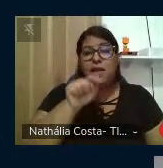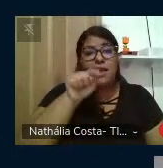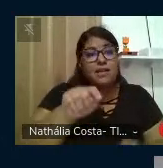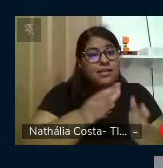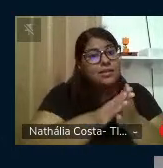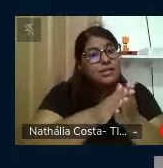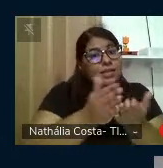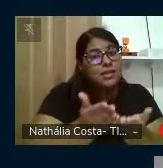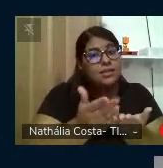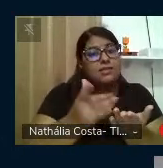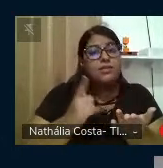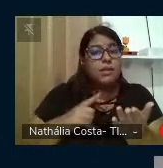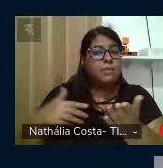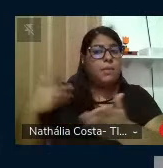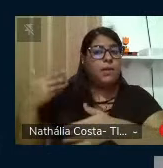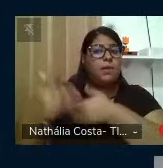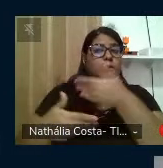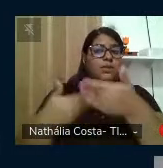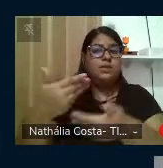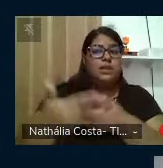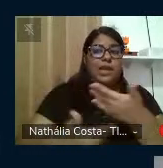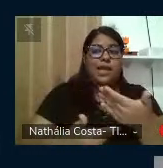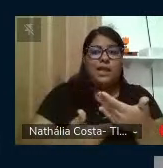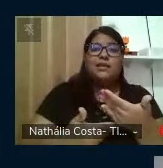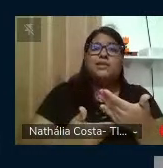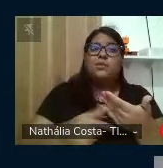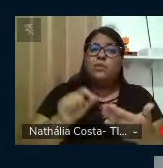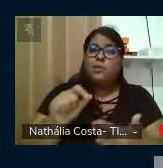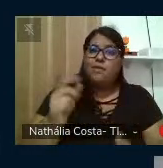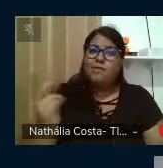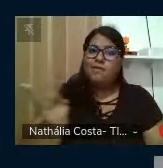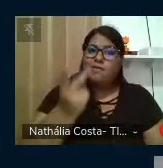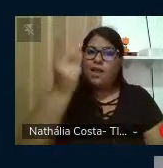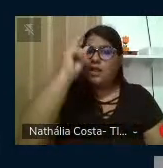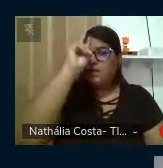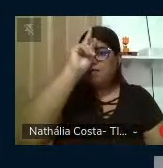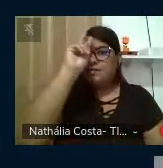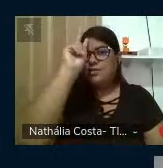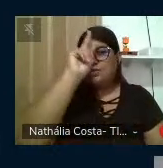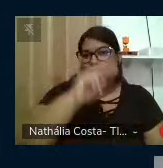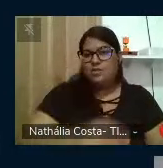livro, ele passou por um processo de validação histórica.